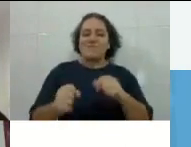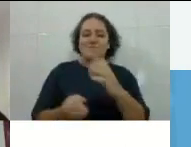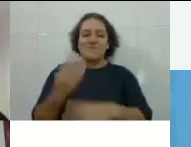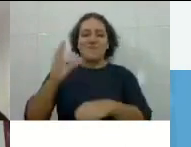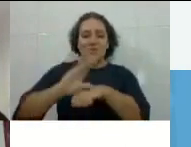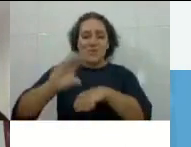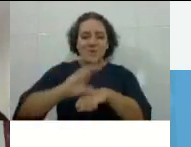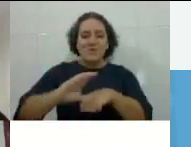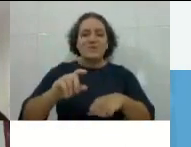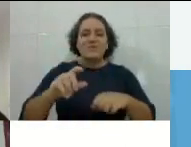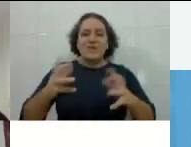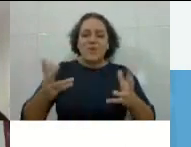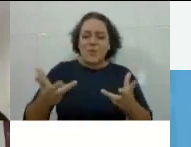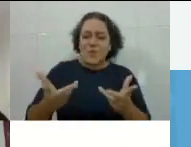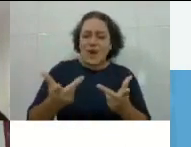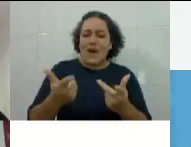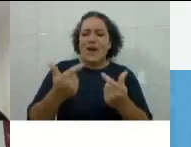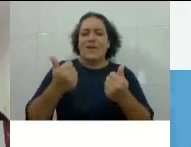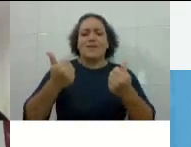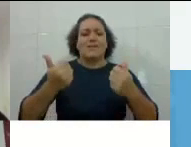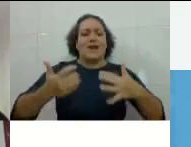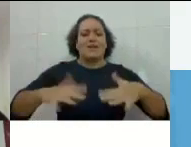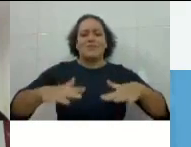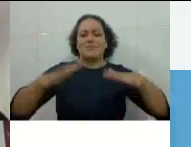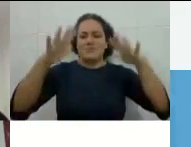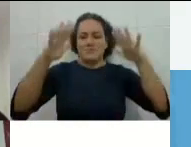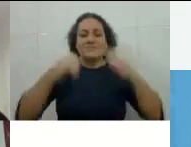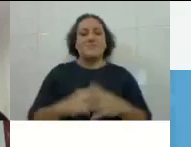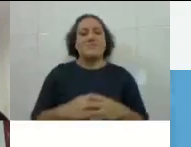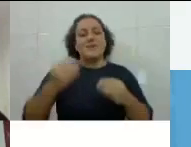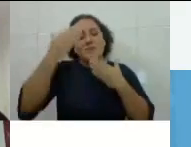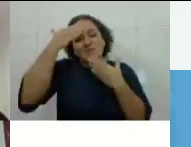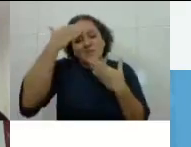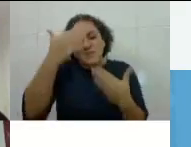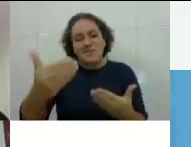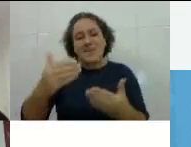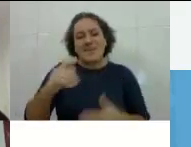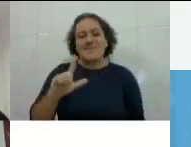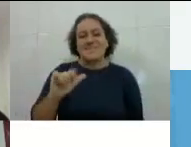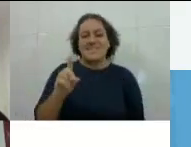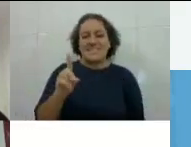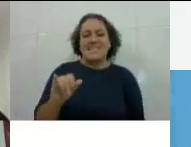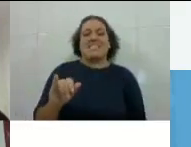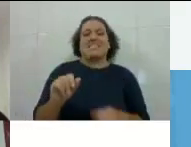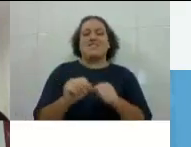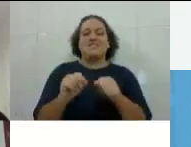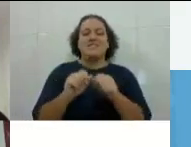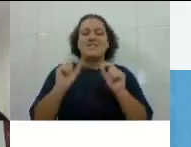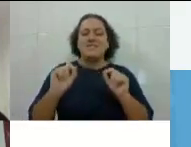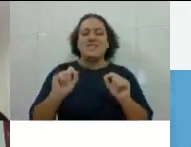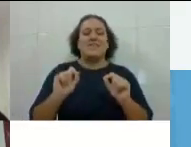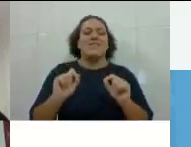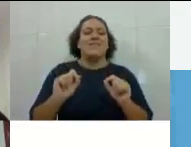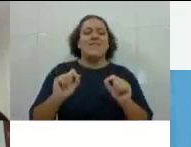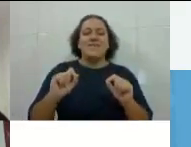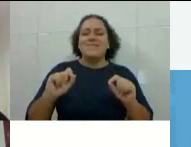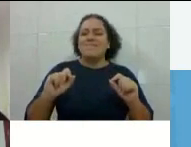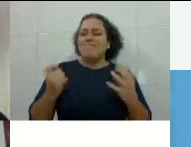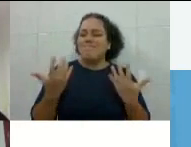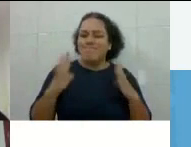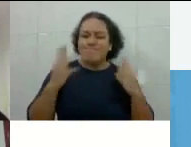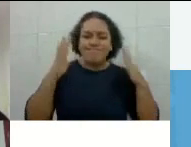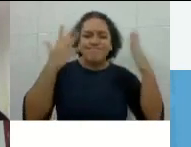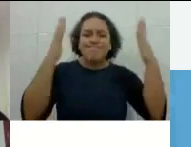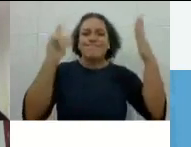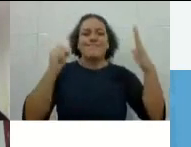qualidade. Em especial, Lidy, meu, muito obrigada a você que tem feito realmente com brilhantismo, tem liderado